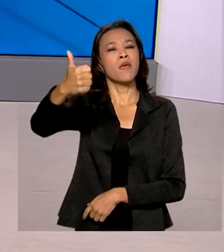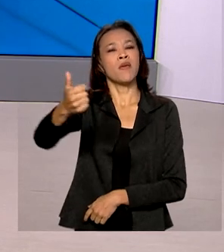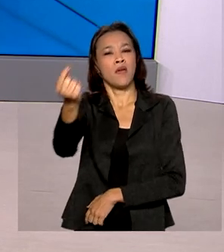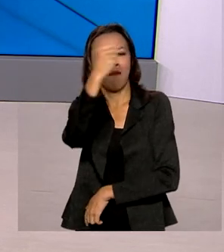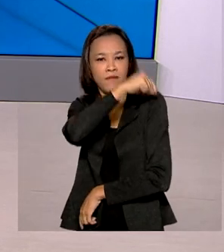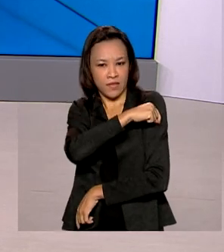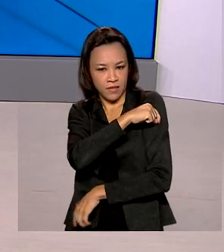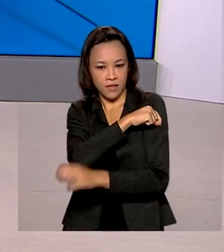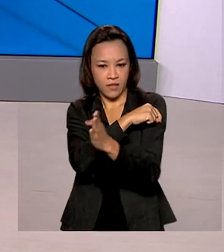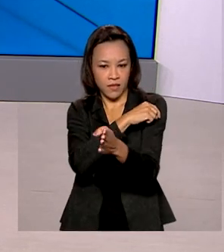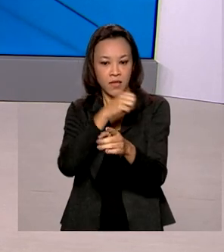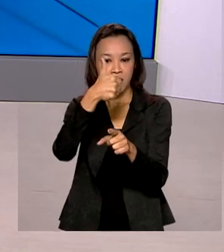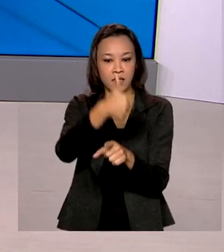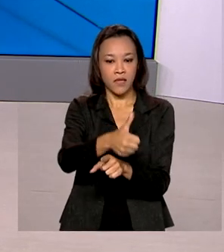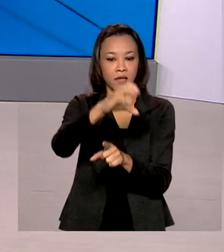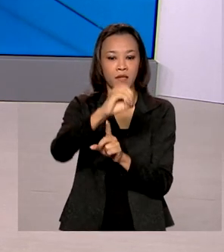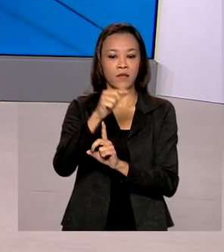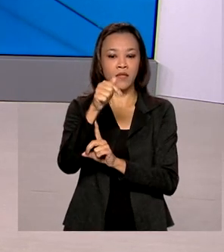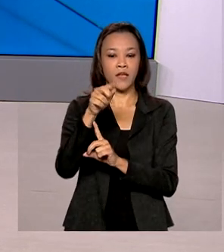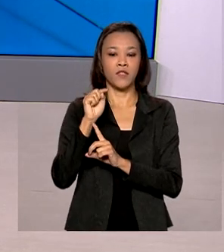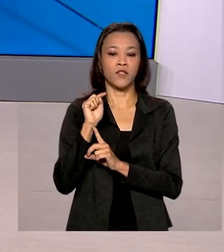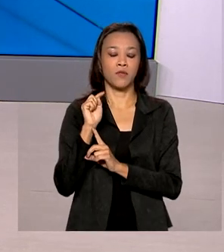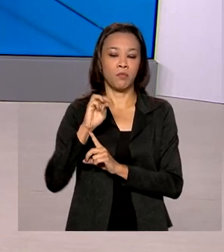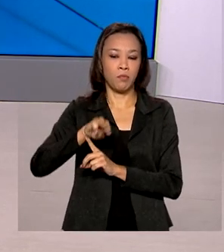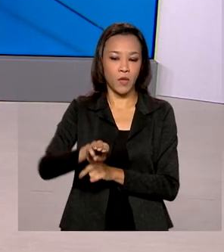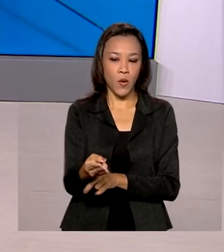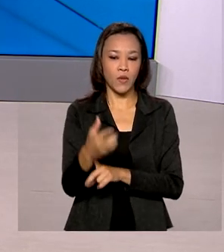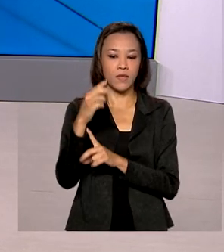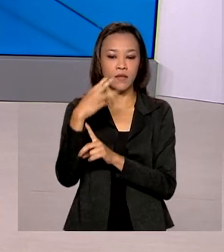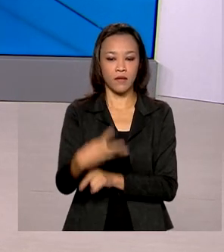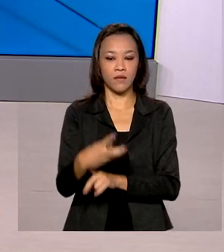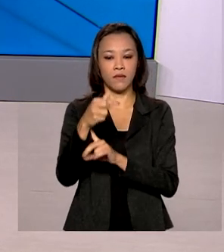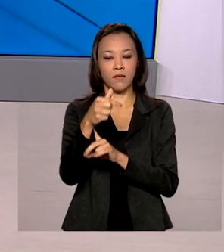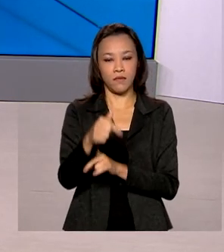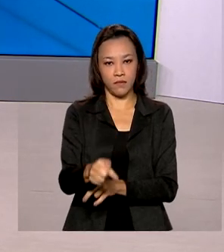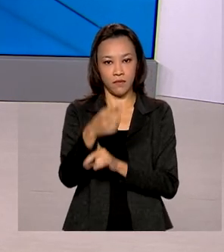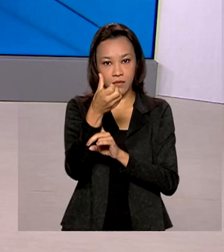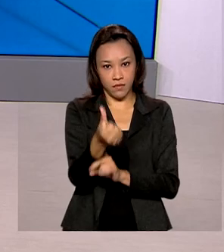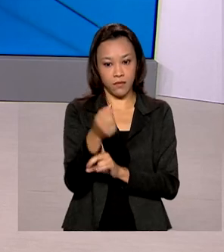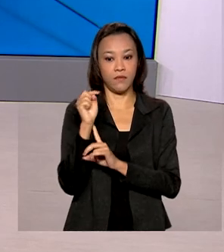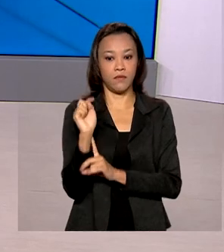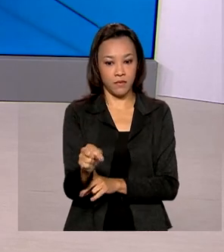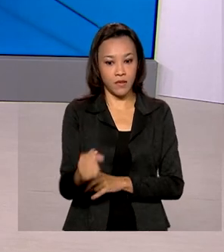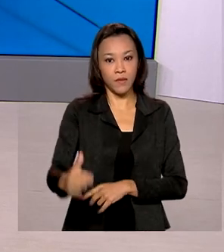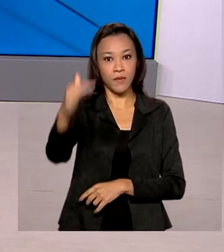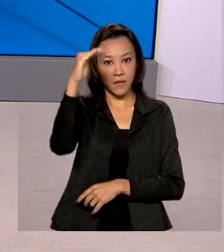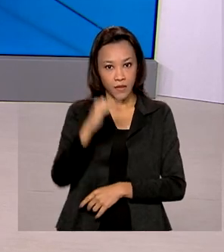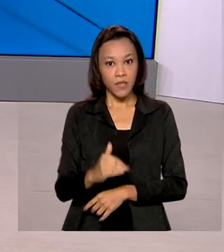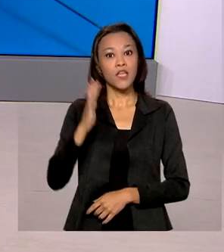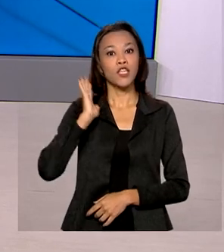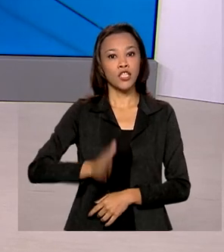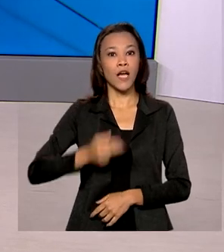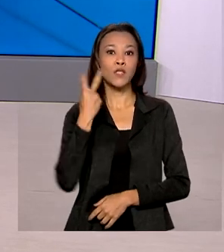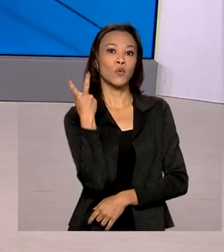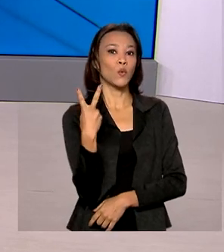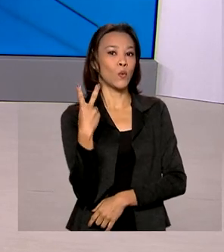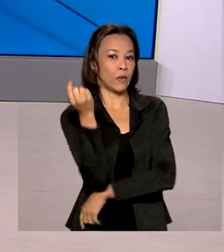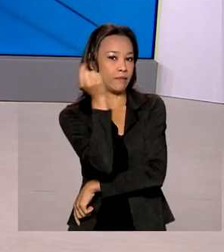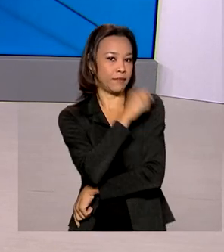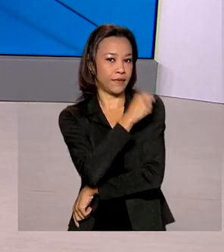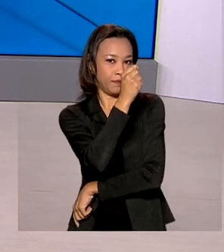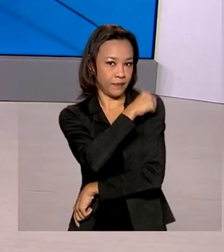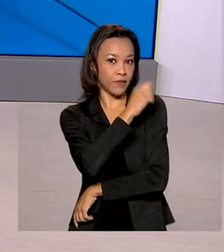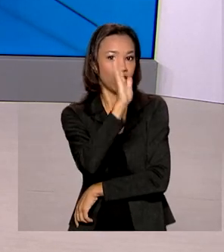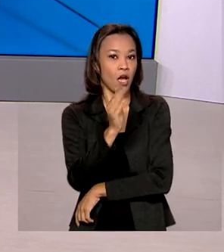dose, 107 milhões, 376 mil e 600 pessoas. E as vacinadas com as duas doses